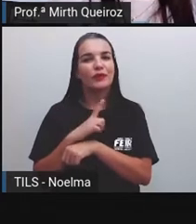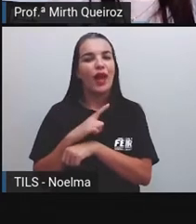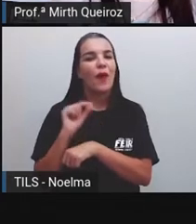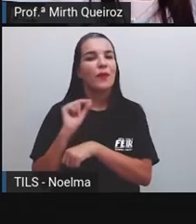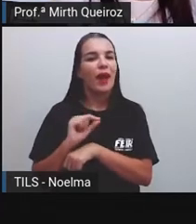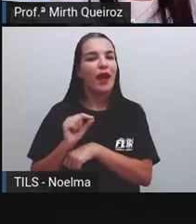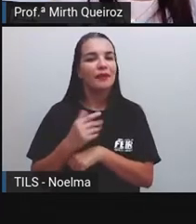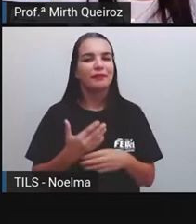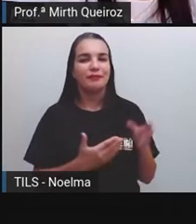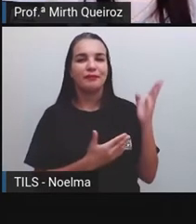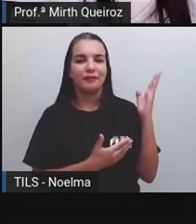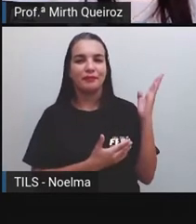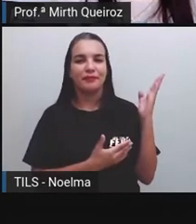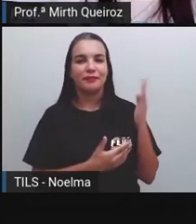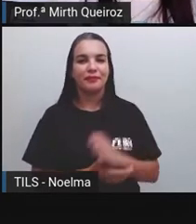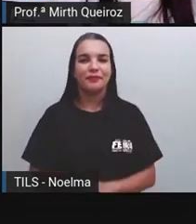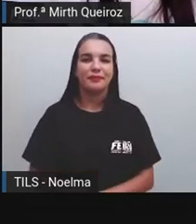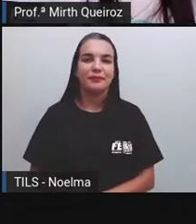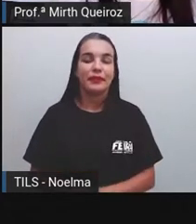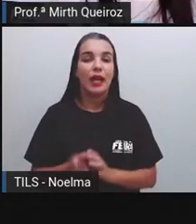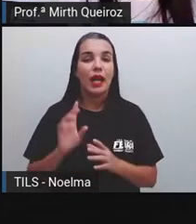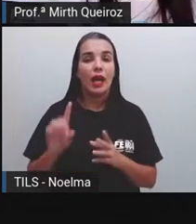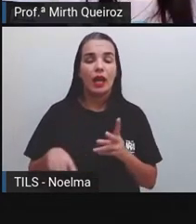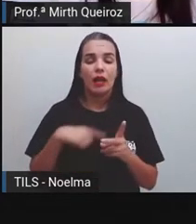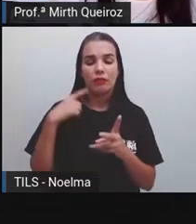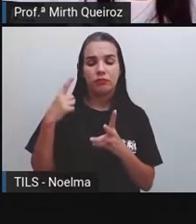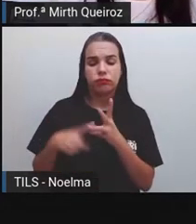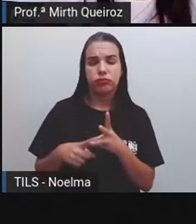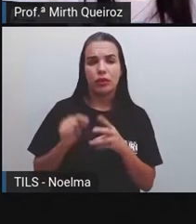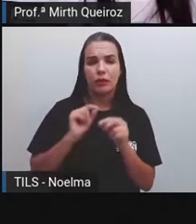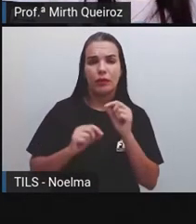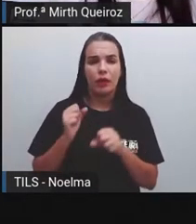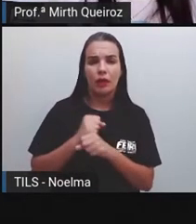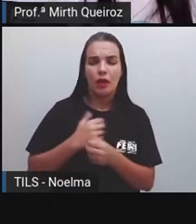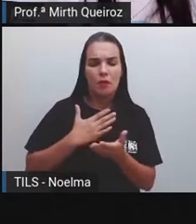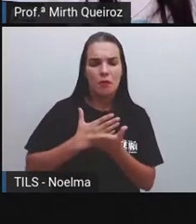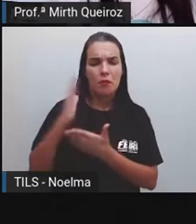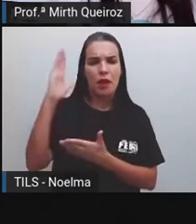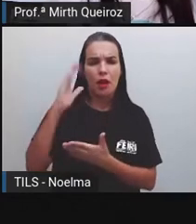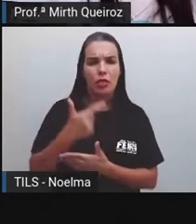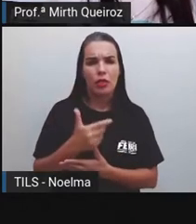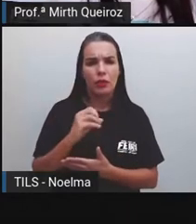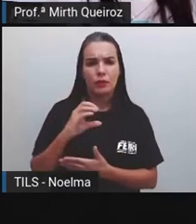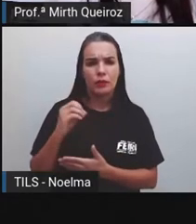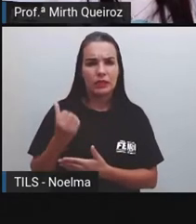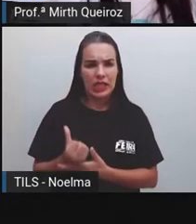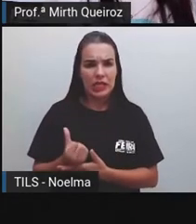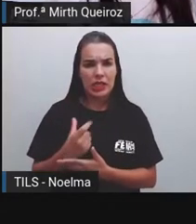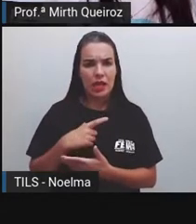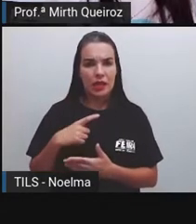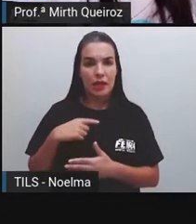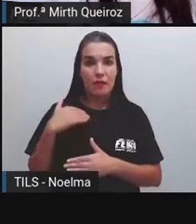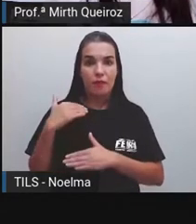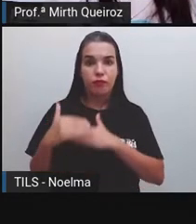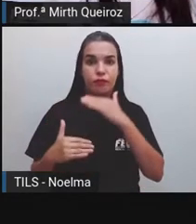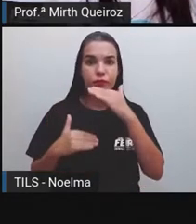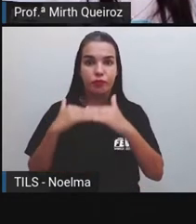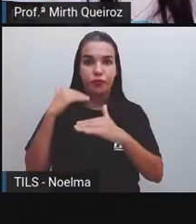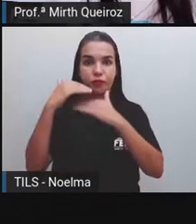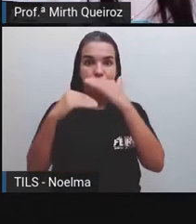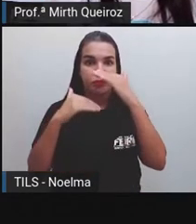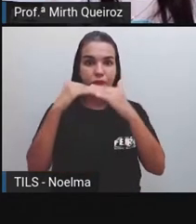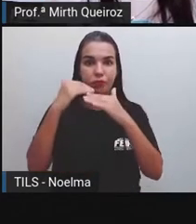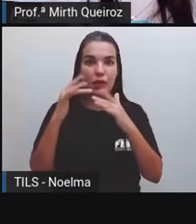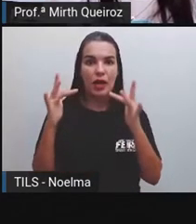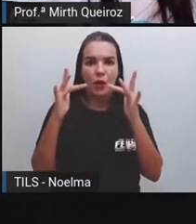redes sociais A partir de 2006 A evolução Das conexões De telefonia celular